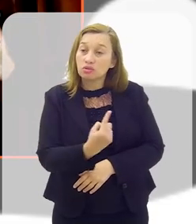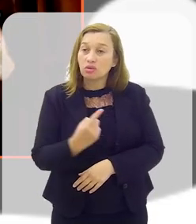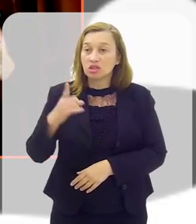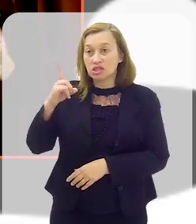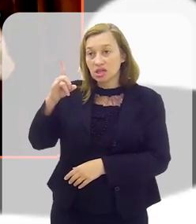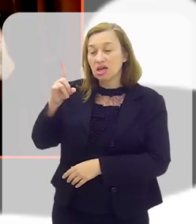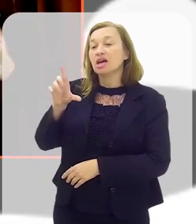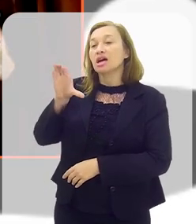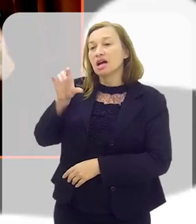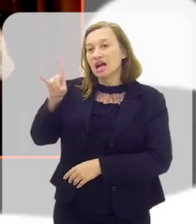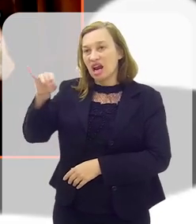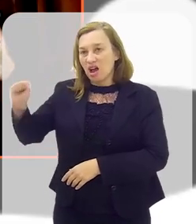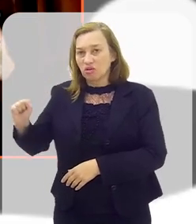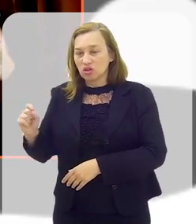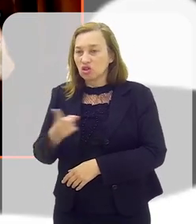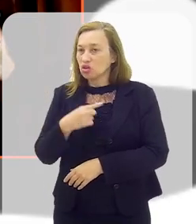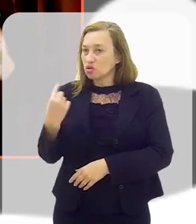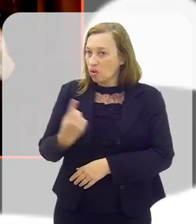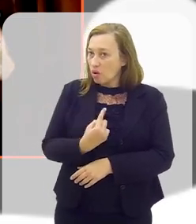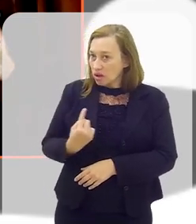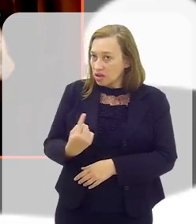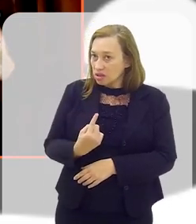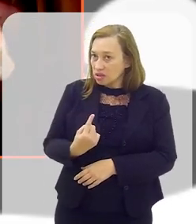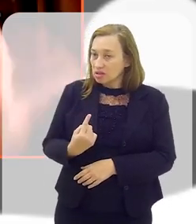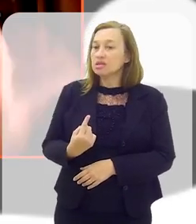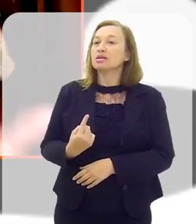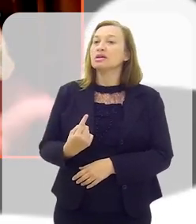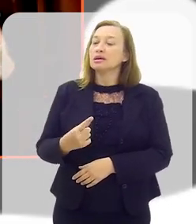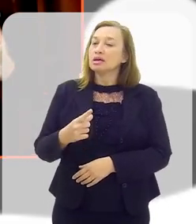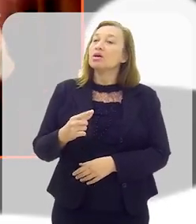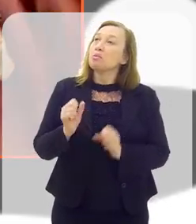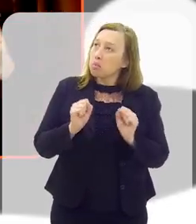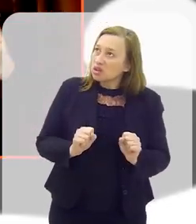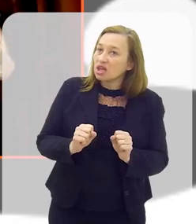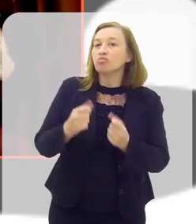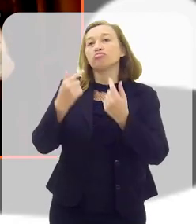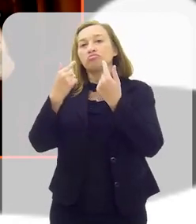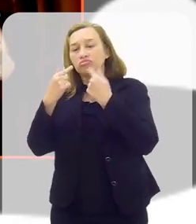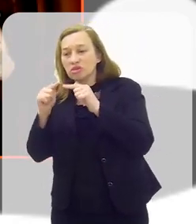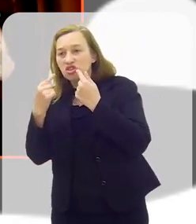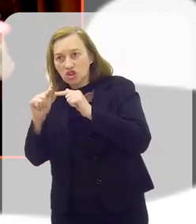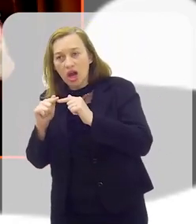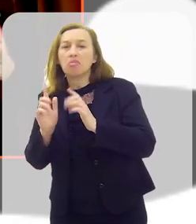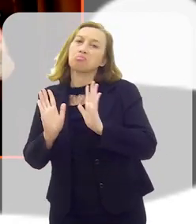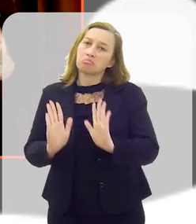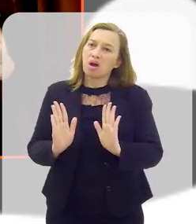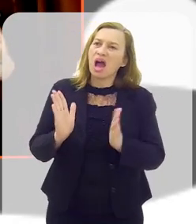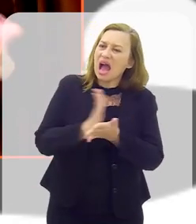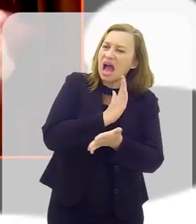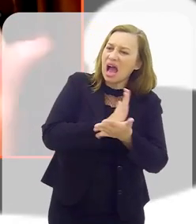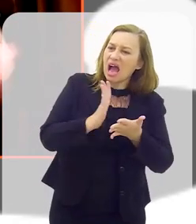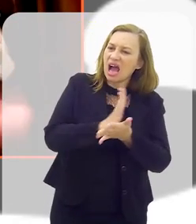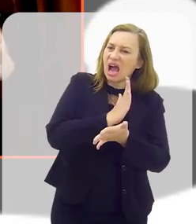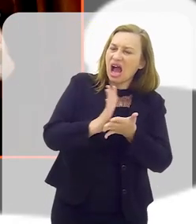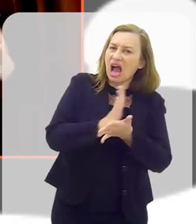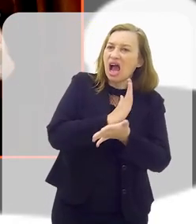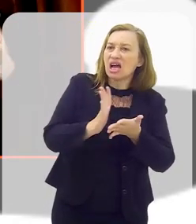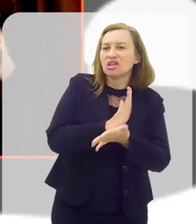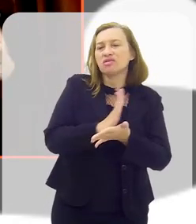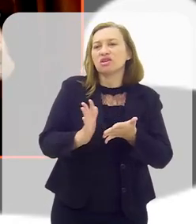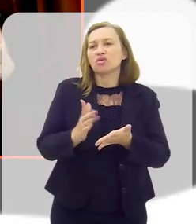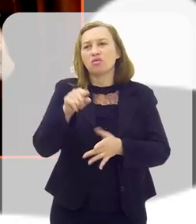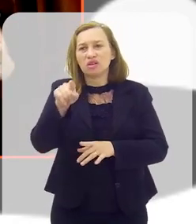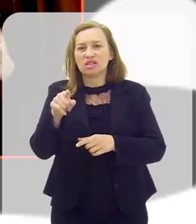nós, Cláudia, não somos chapa branca. A gente tem condições de criticar, porque, às vezes, quando você trabalha em um órgão oficial,